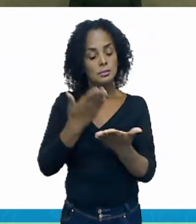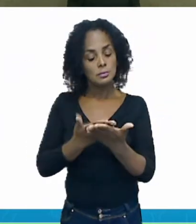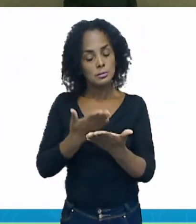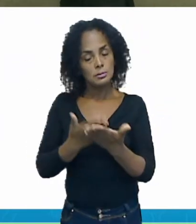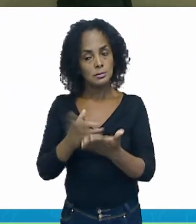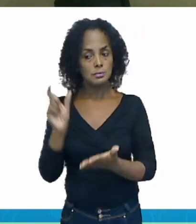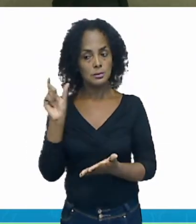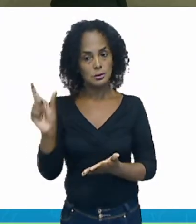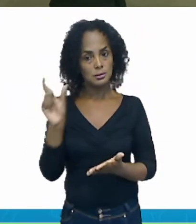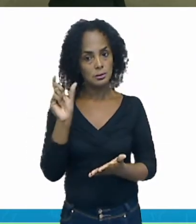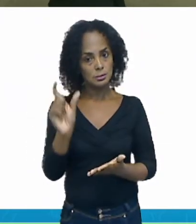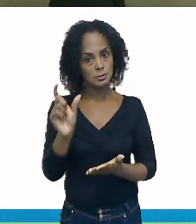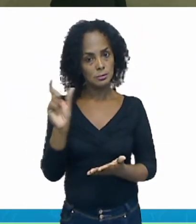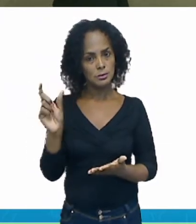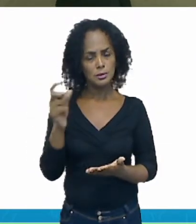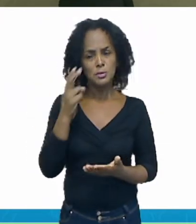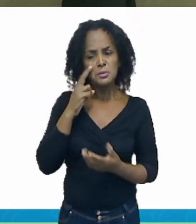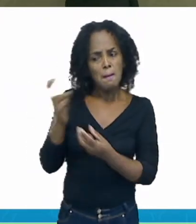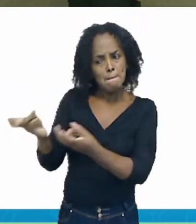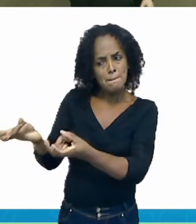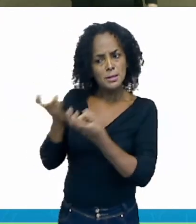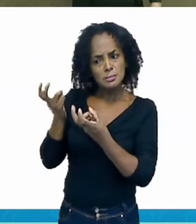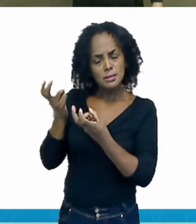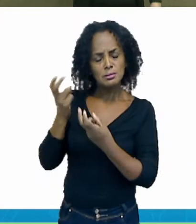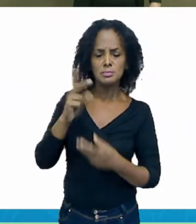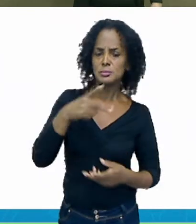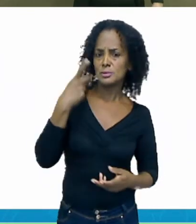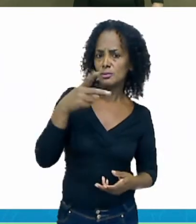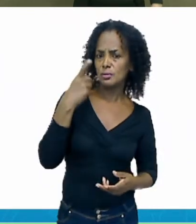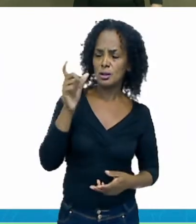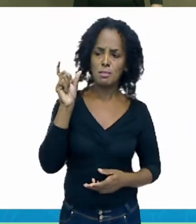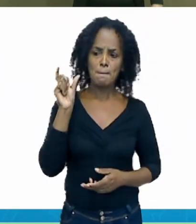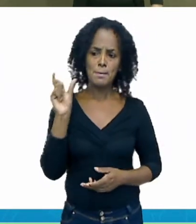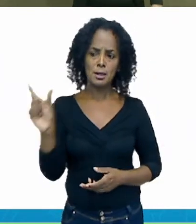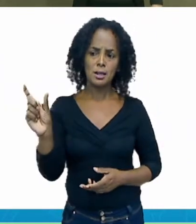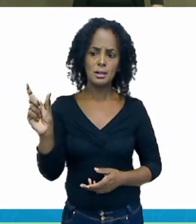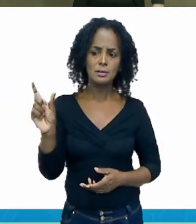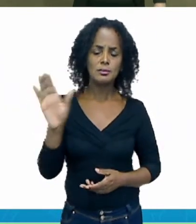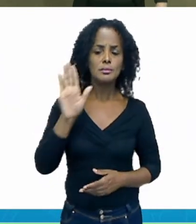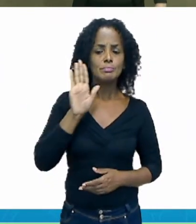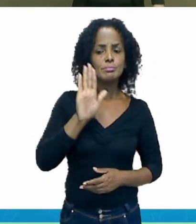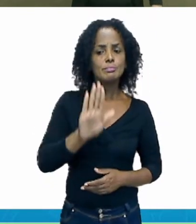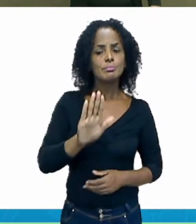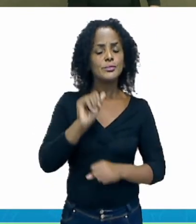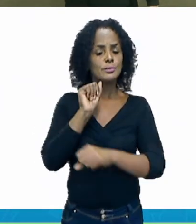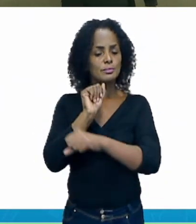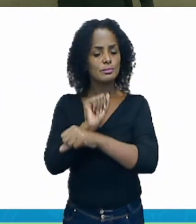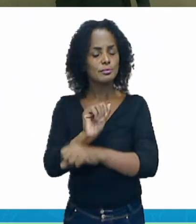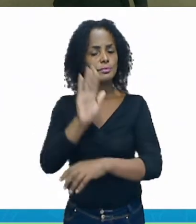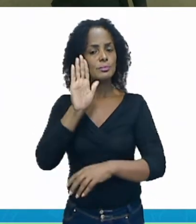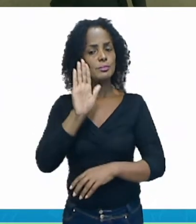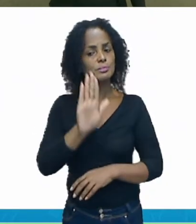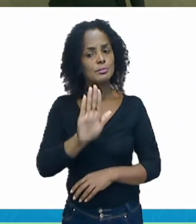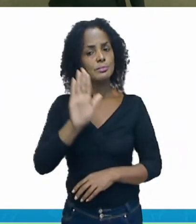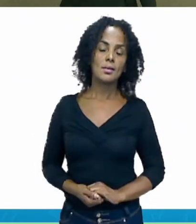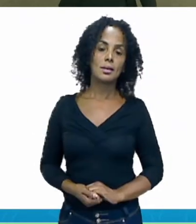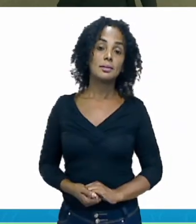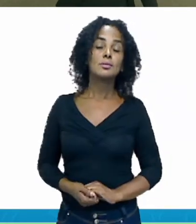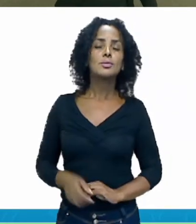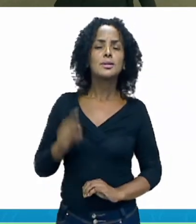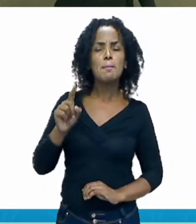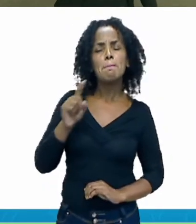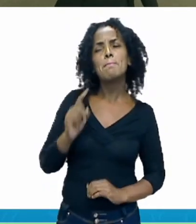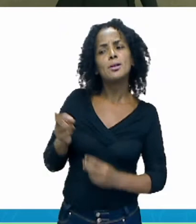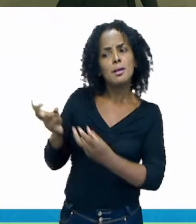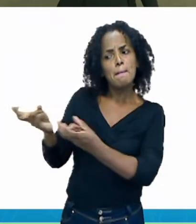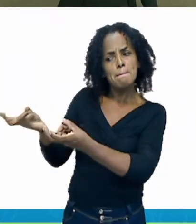as sílabas, você pode notar quando você fala uma palavra pausadamente, igual eu acabei de falar, você